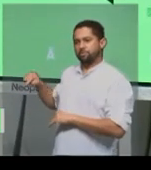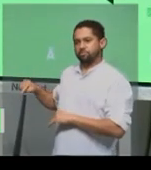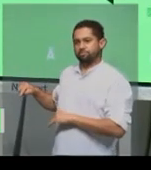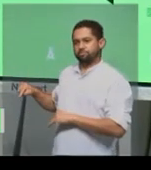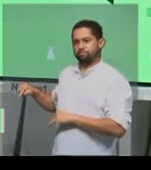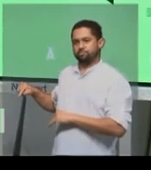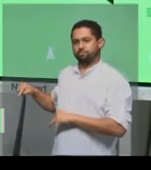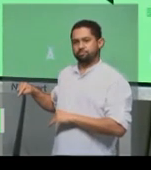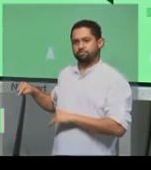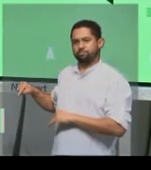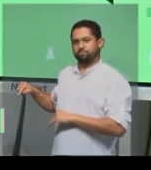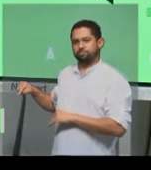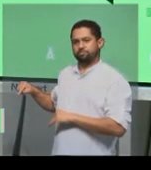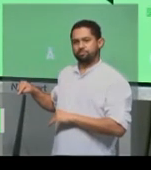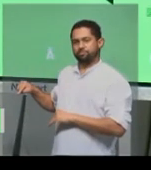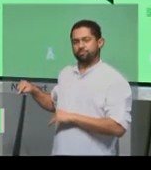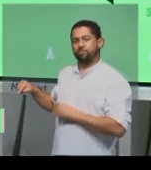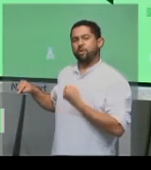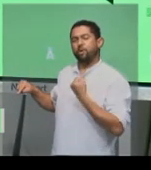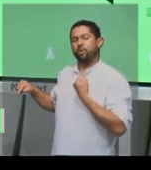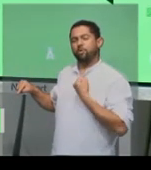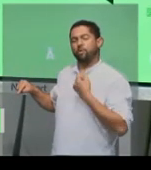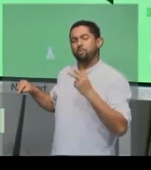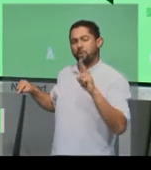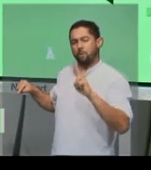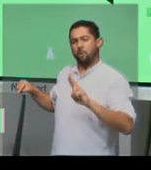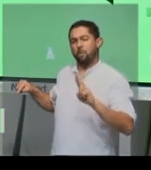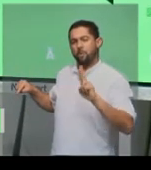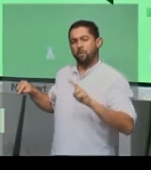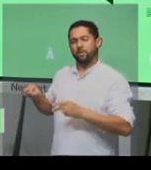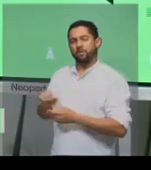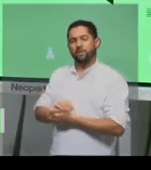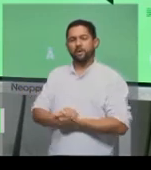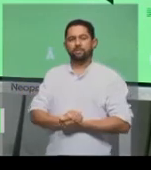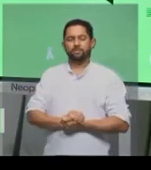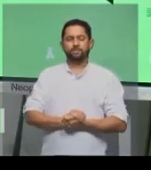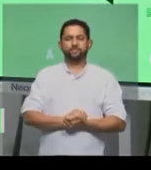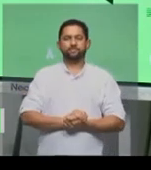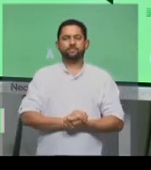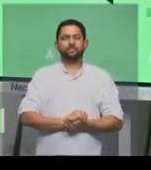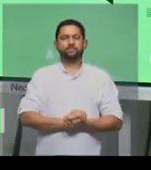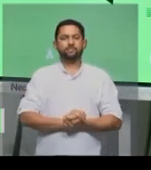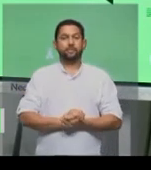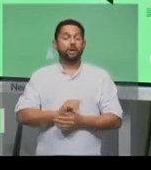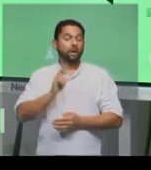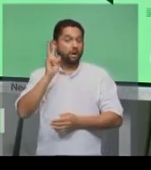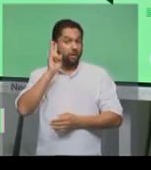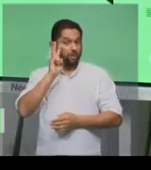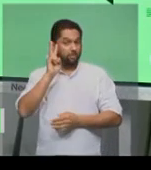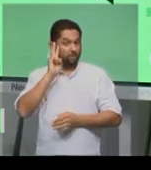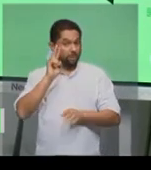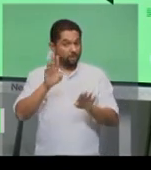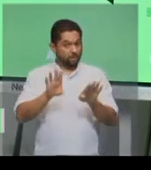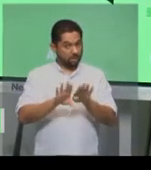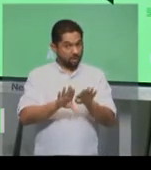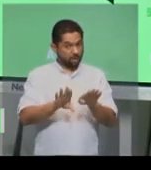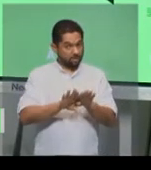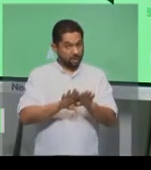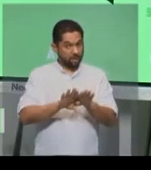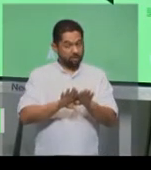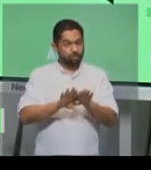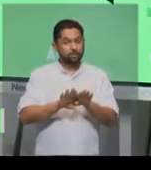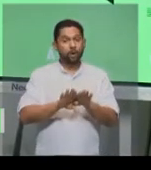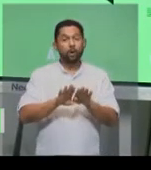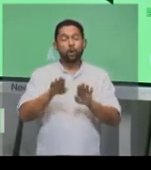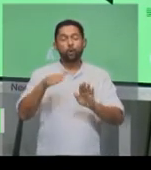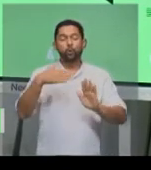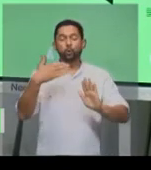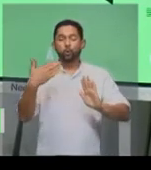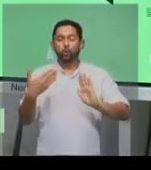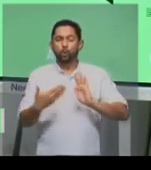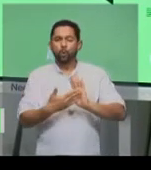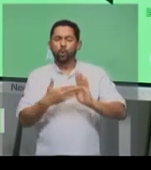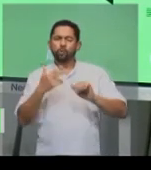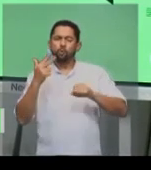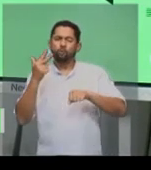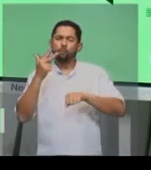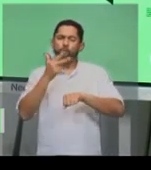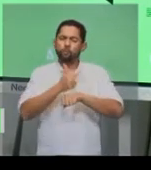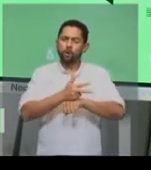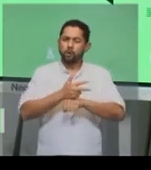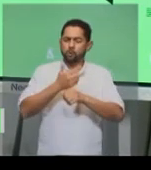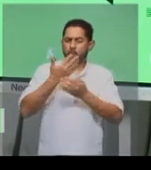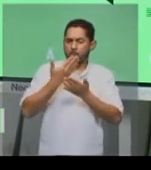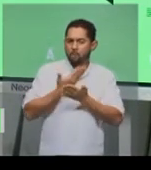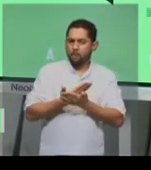-8295-2794. Lembrando que a programação completa do Se Liga na